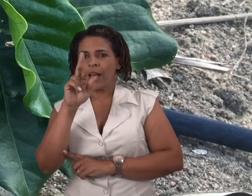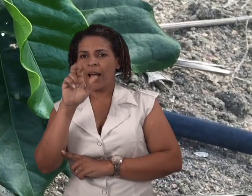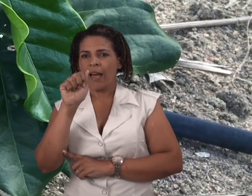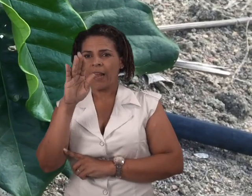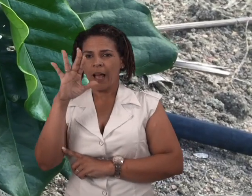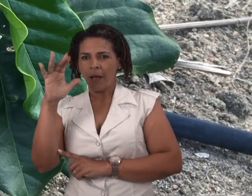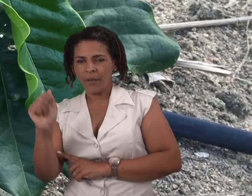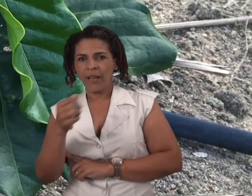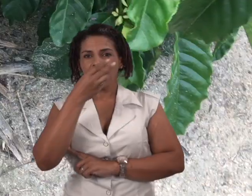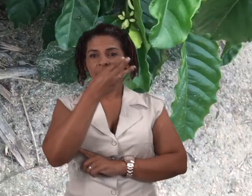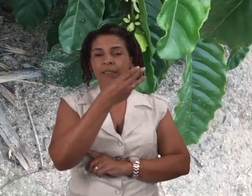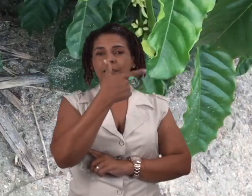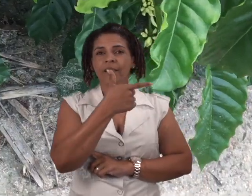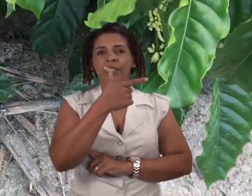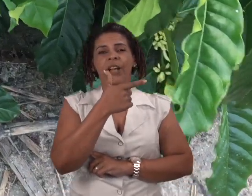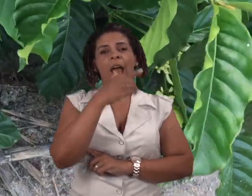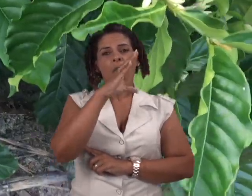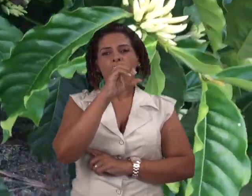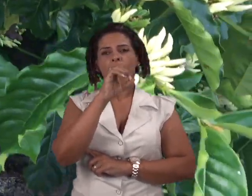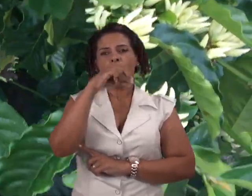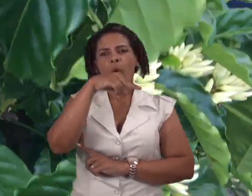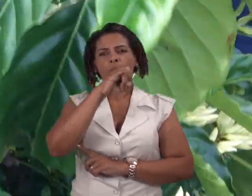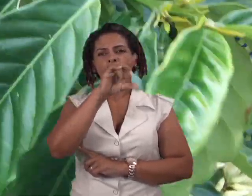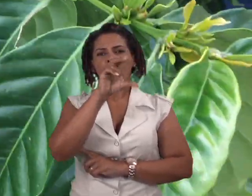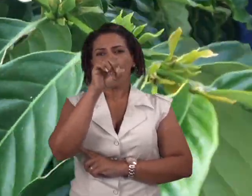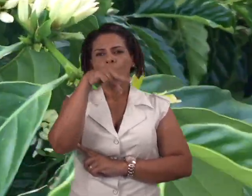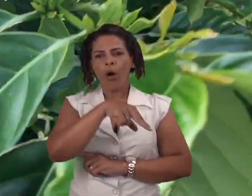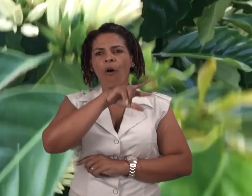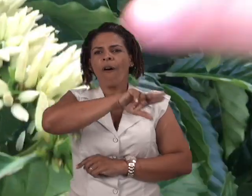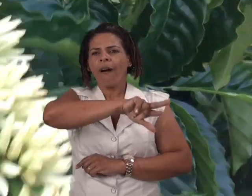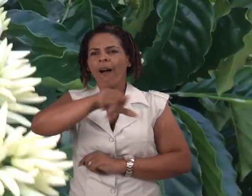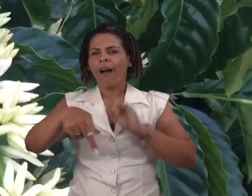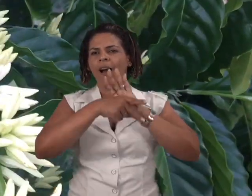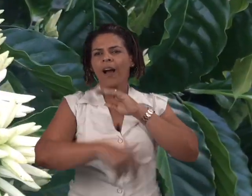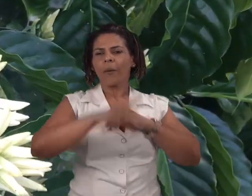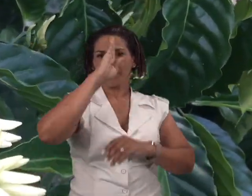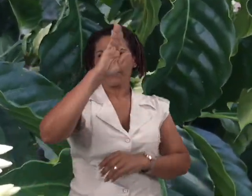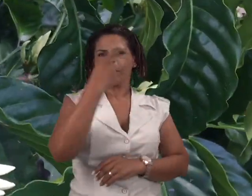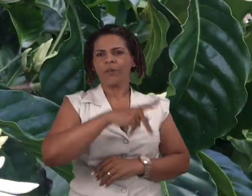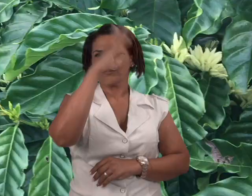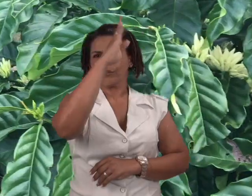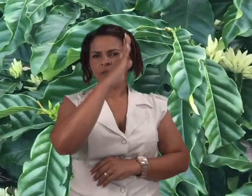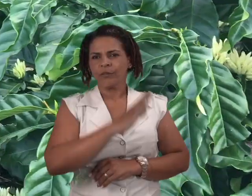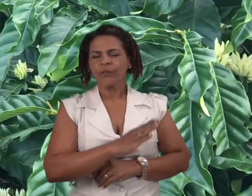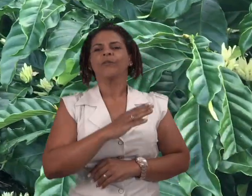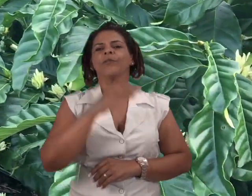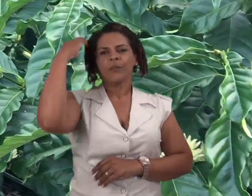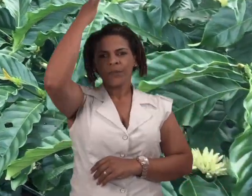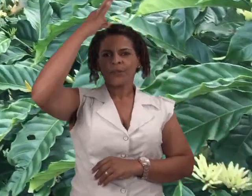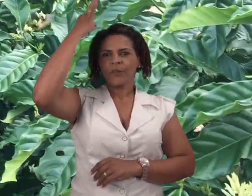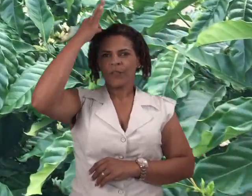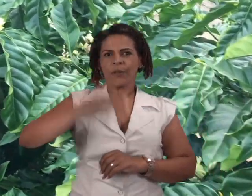são de arábica e 33 são genótipos de café conilon, variedade em que o Espírito Santo é o principal